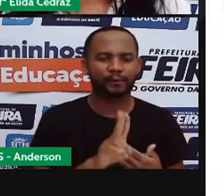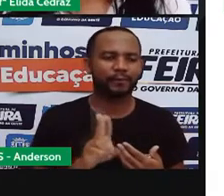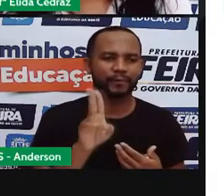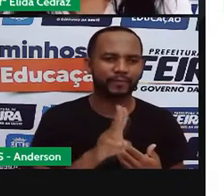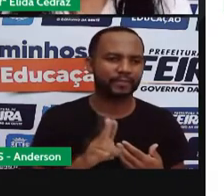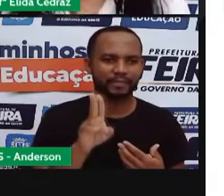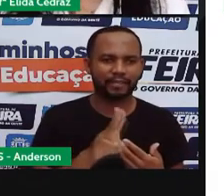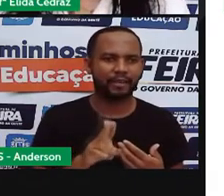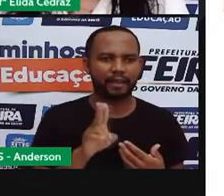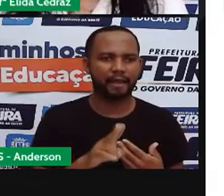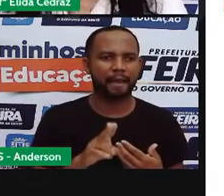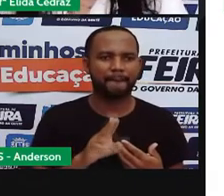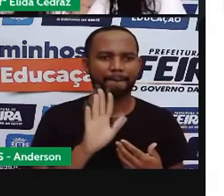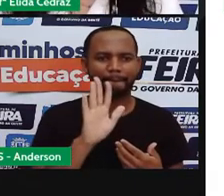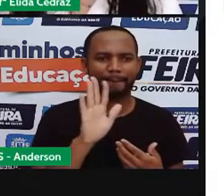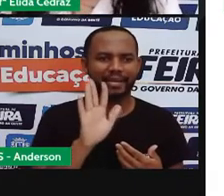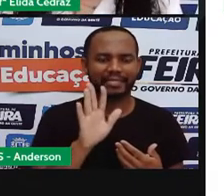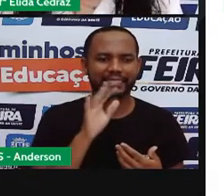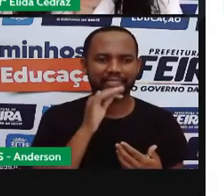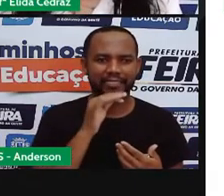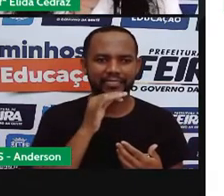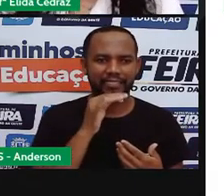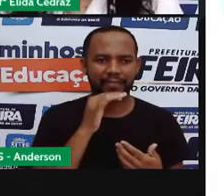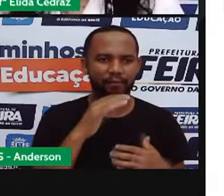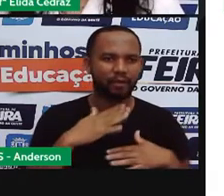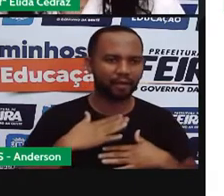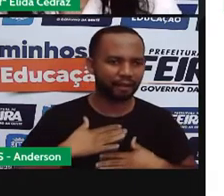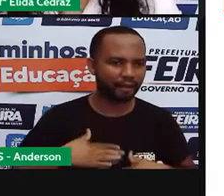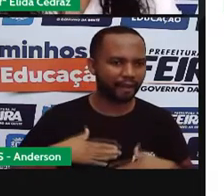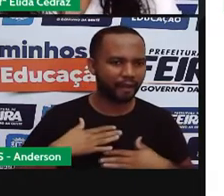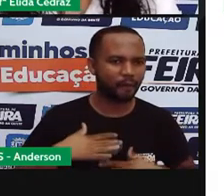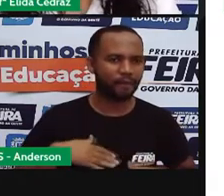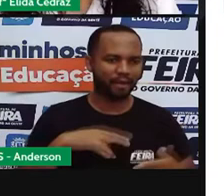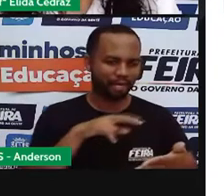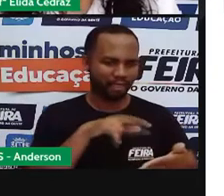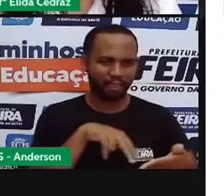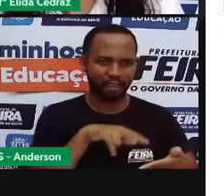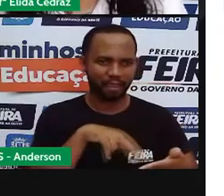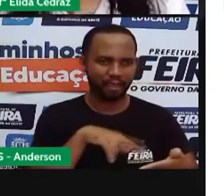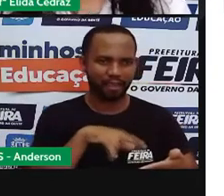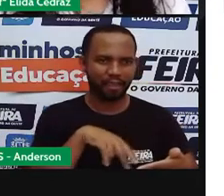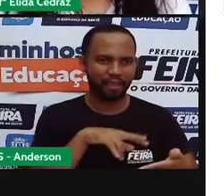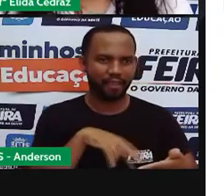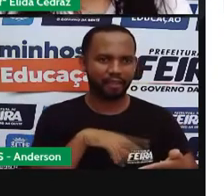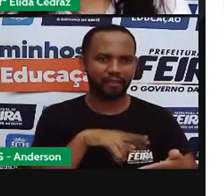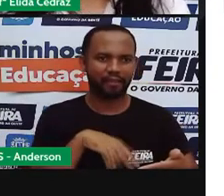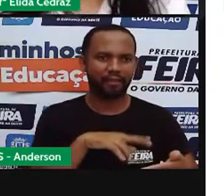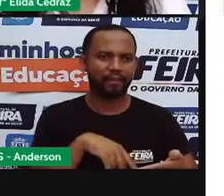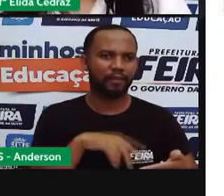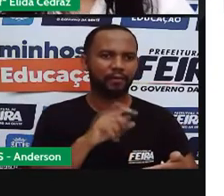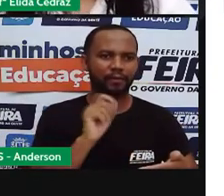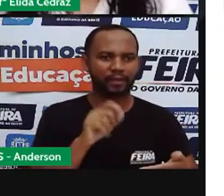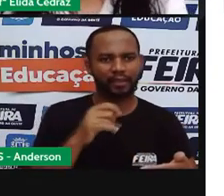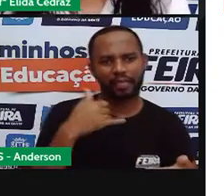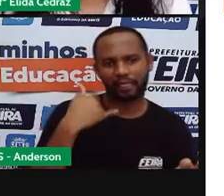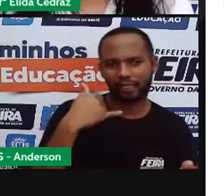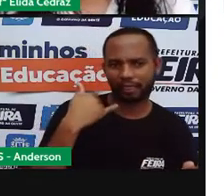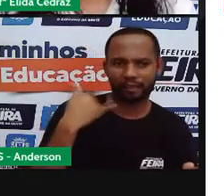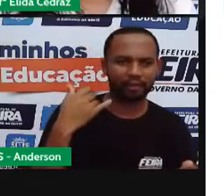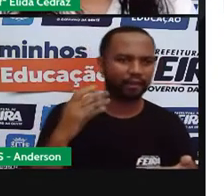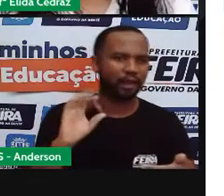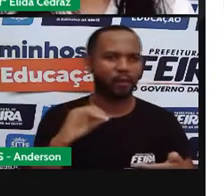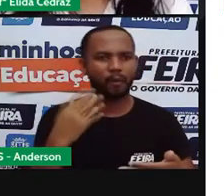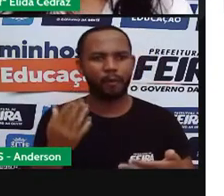aparelho, que ao invés de sentar com calma e ler o manual, liga e vai jogar